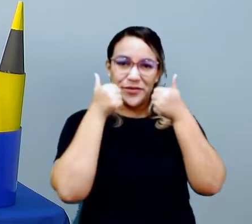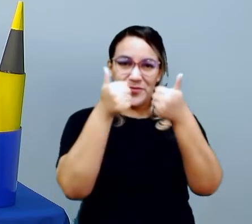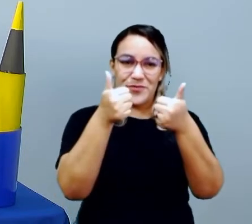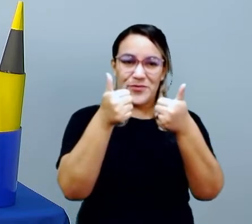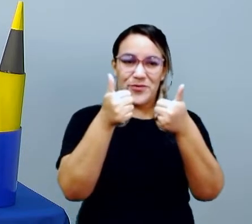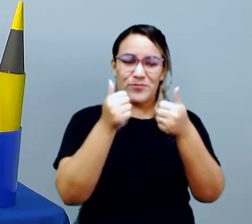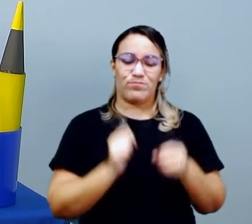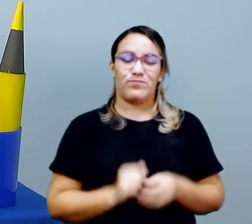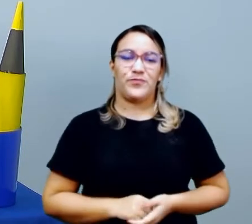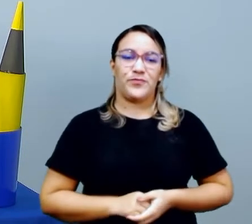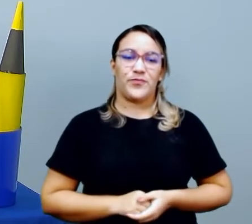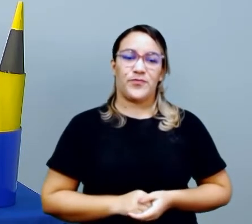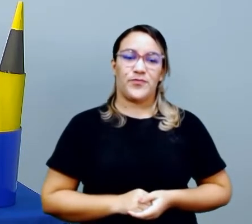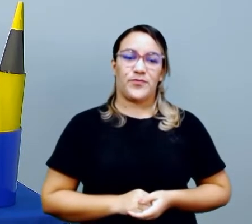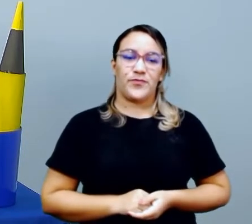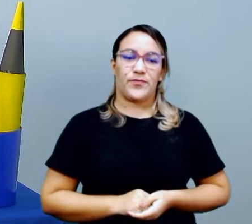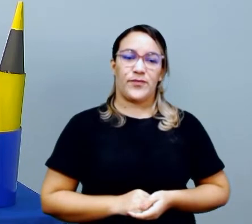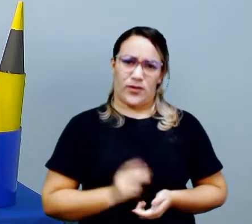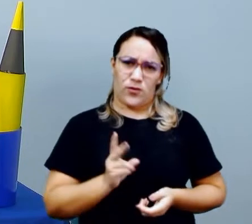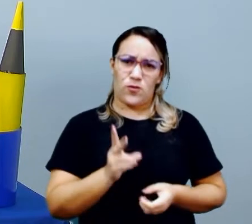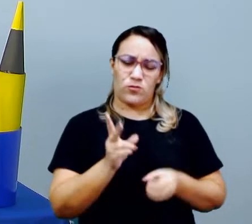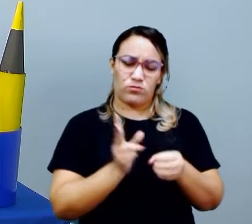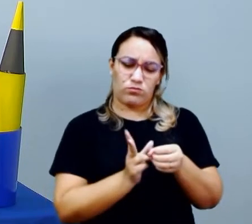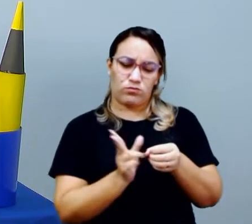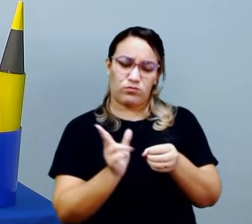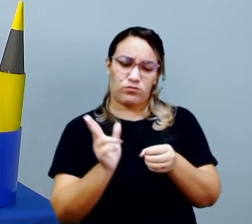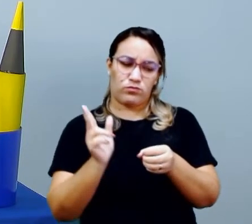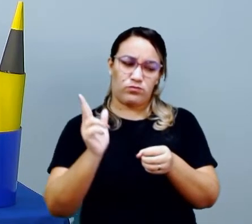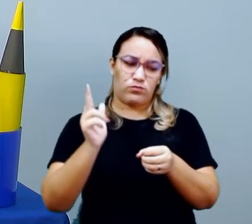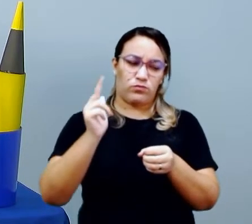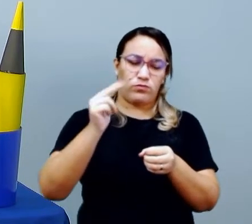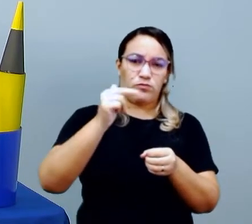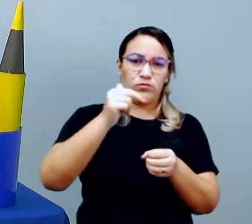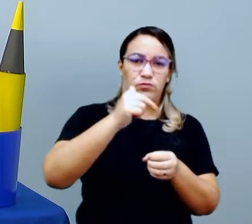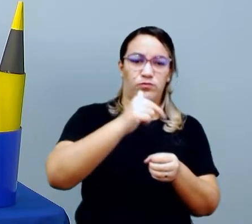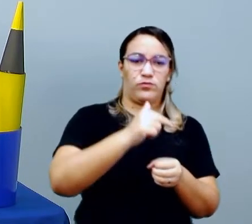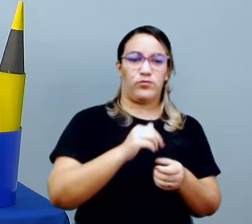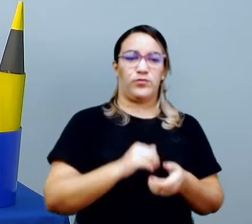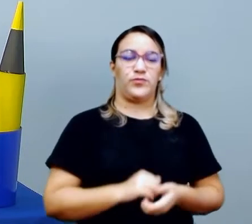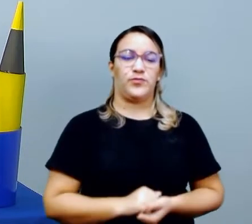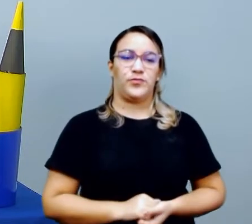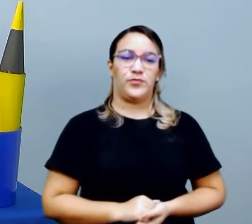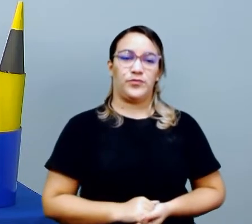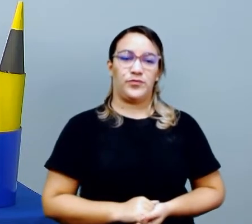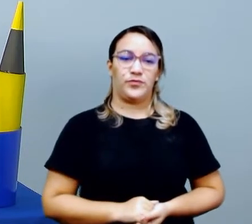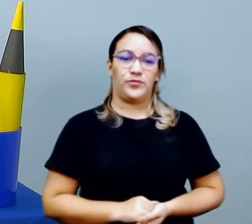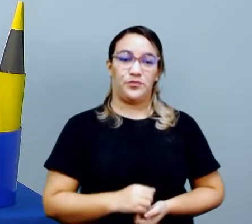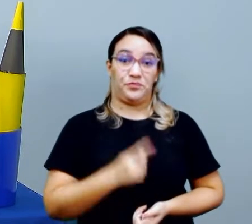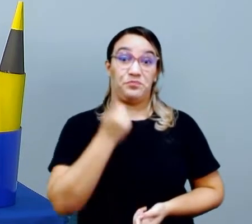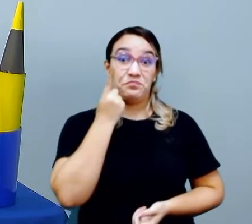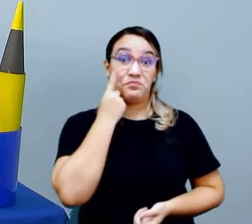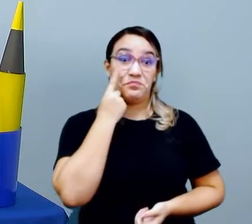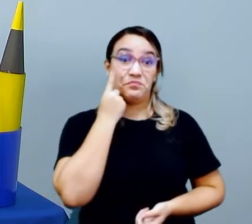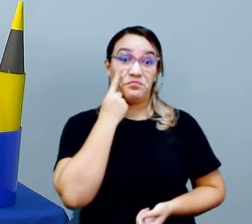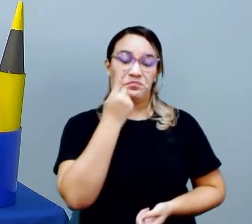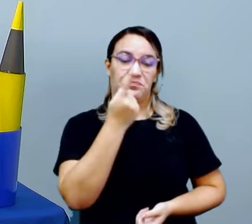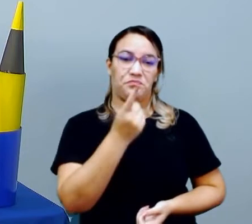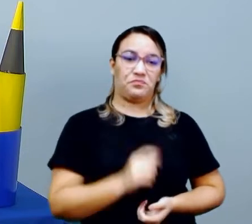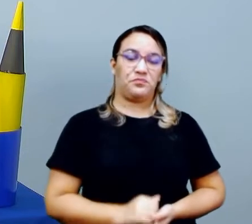Vou recortar aqui, ó, o nosso segundo círculo, tá bom?